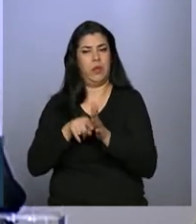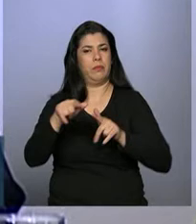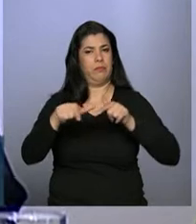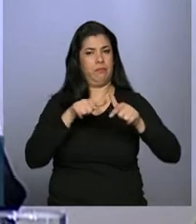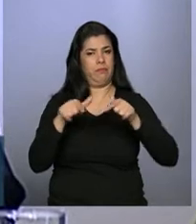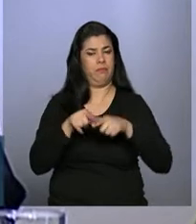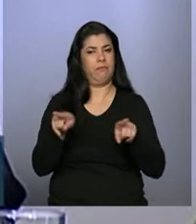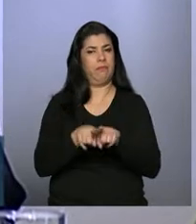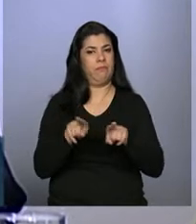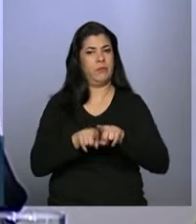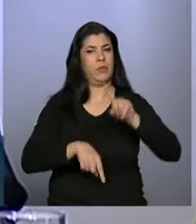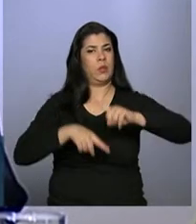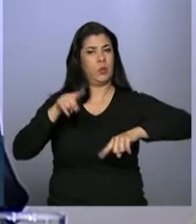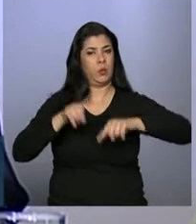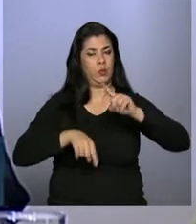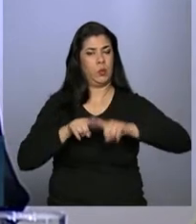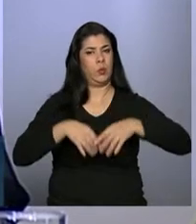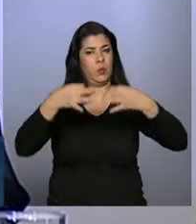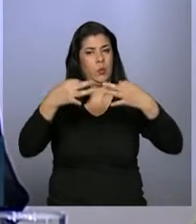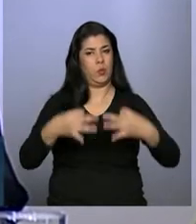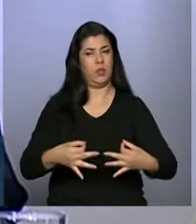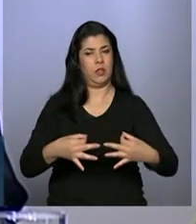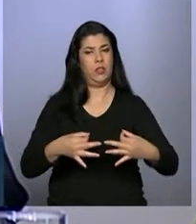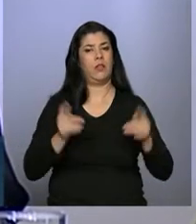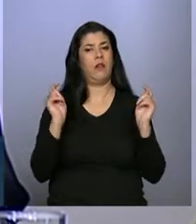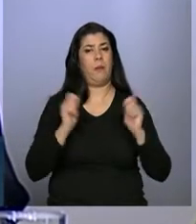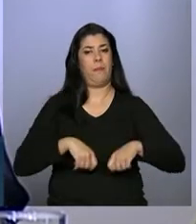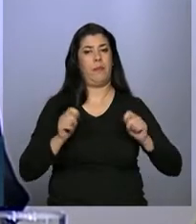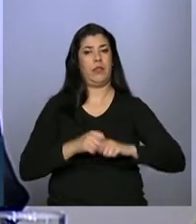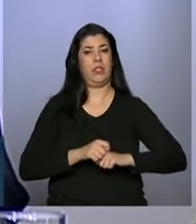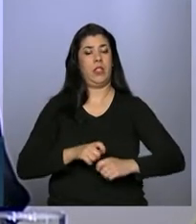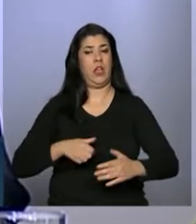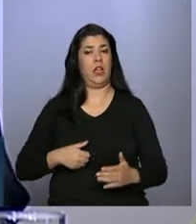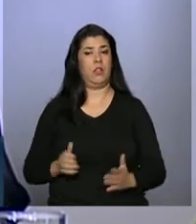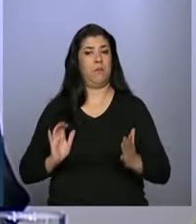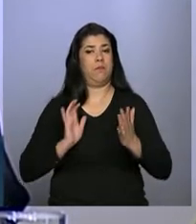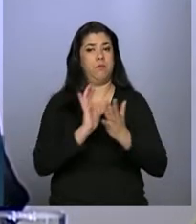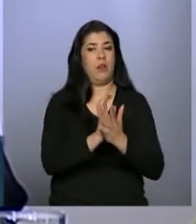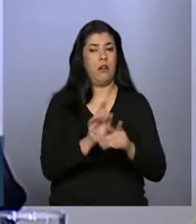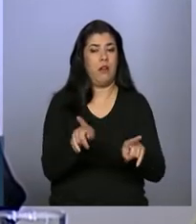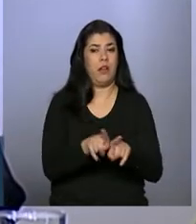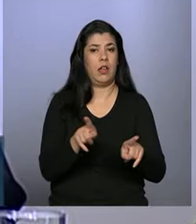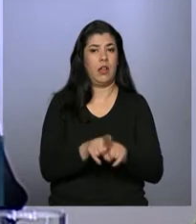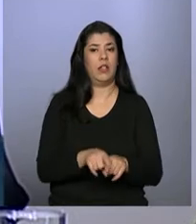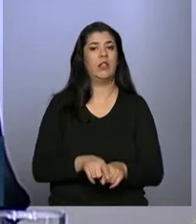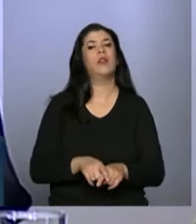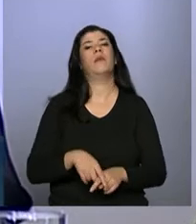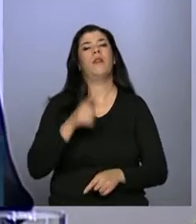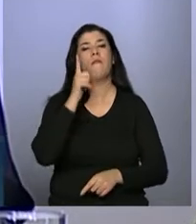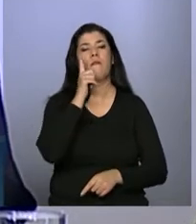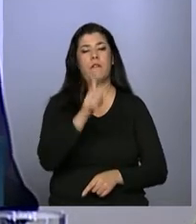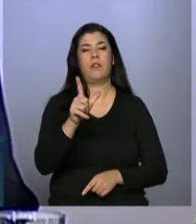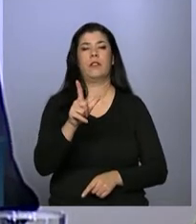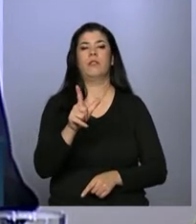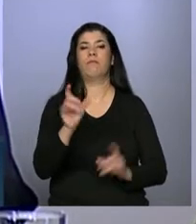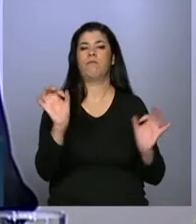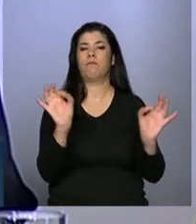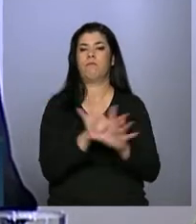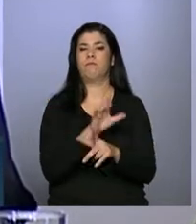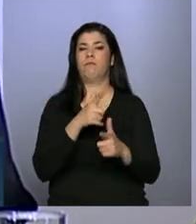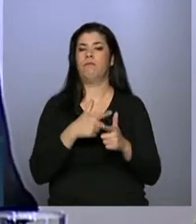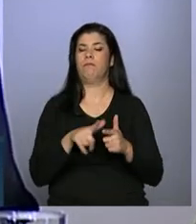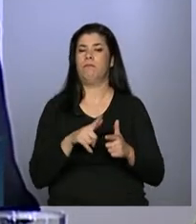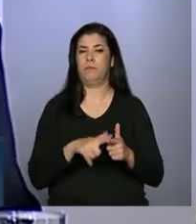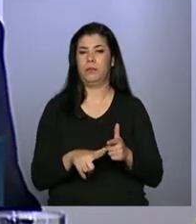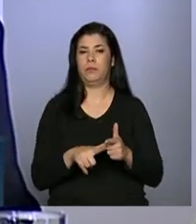de instrumental suficiente capaz de enfrentar e vencer a situação. Inclui